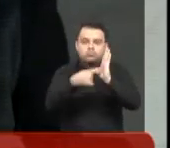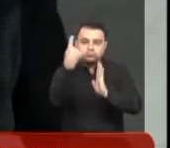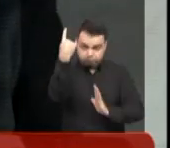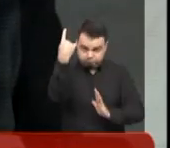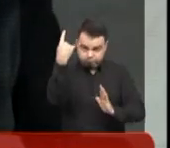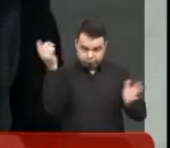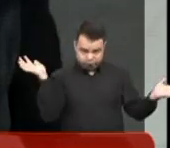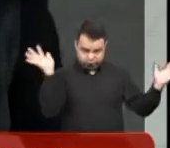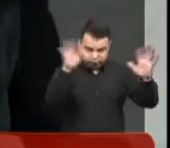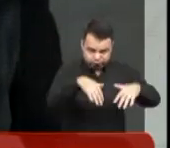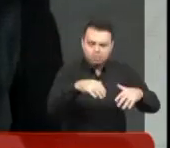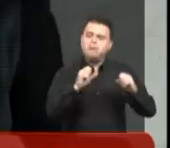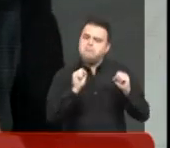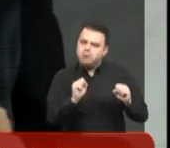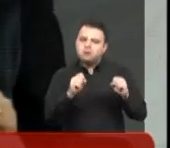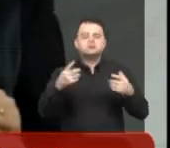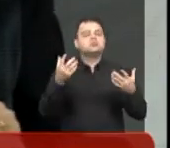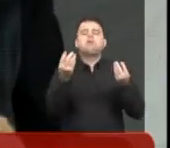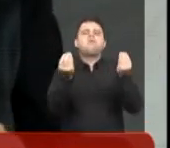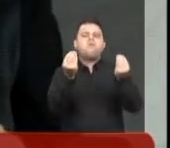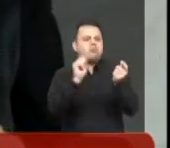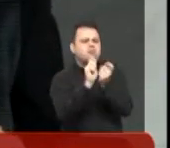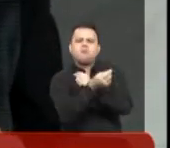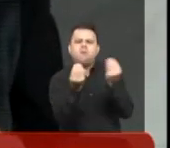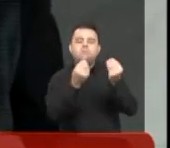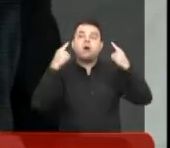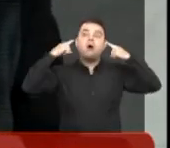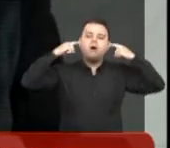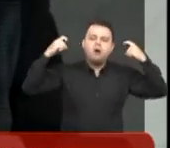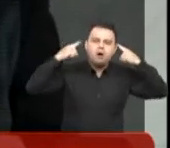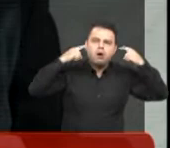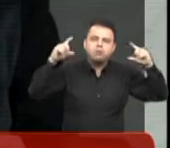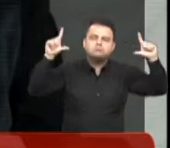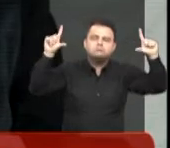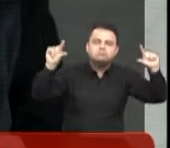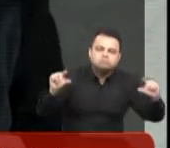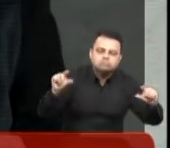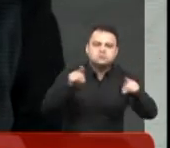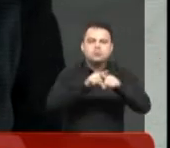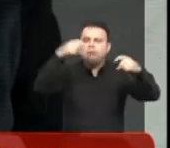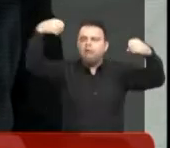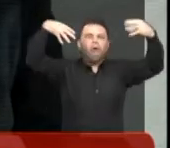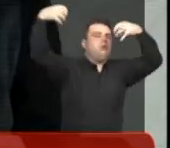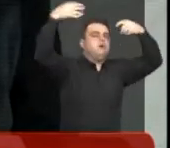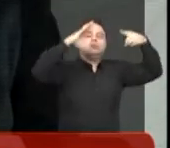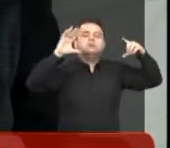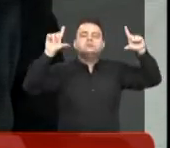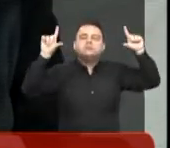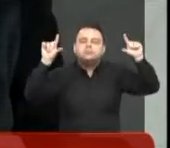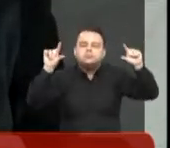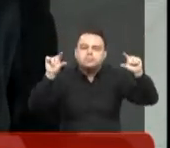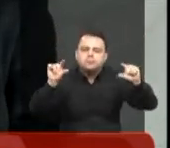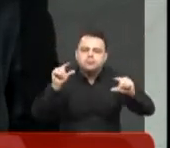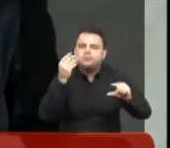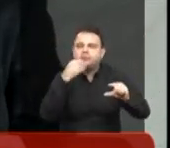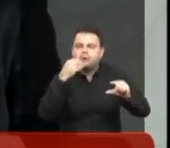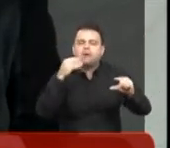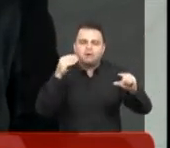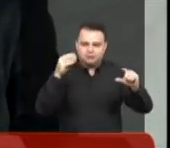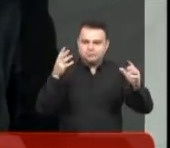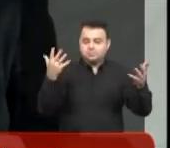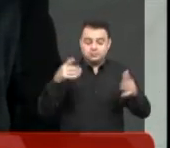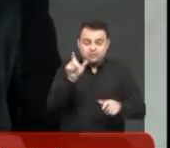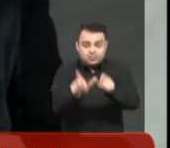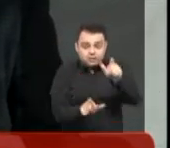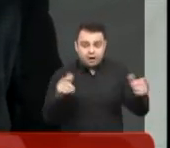adaptada? É uma sessão com sonoridade menor e luminosidade menor, porque as pessoas com transtorno de espectro